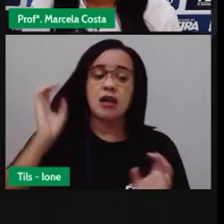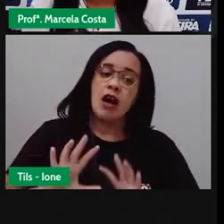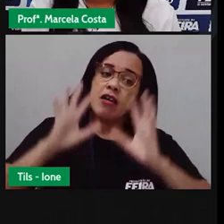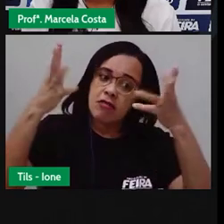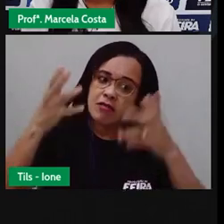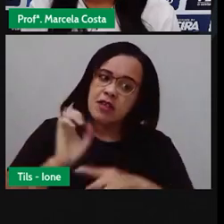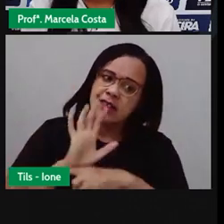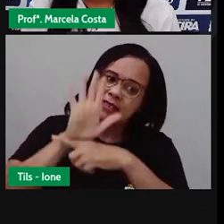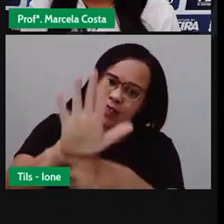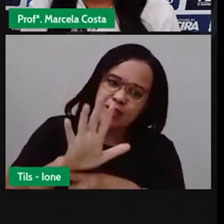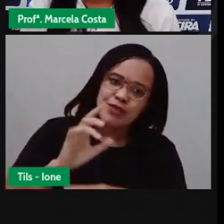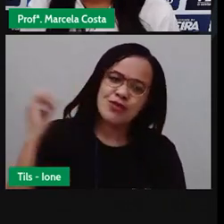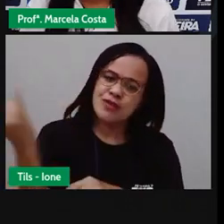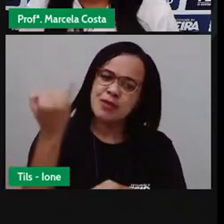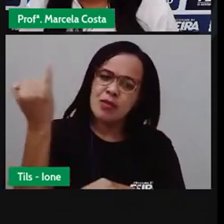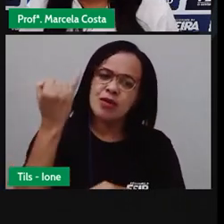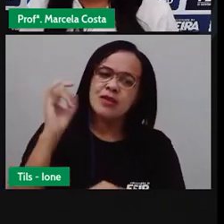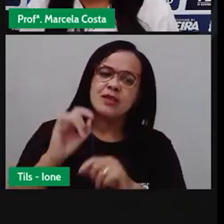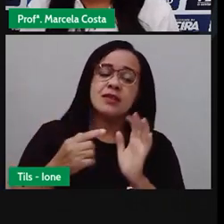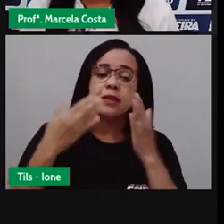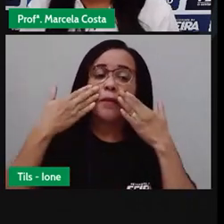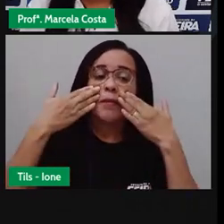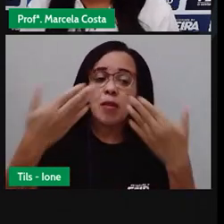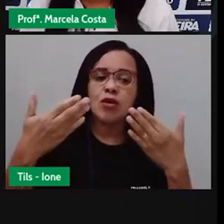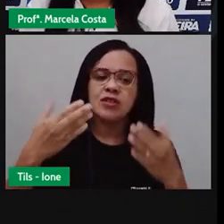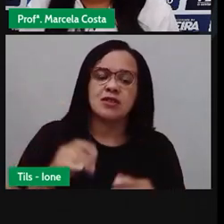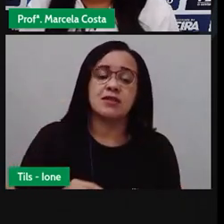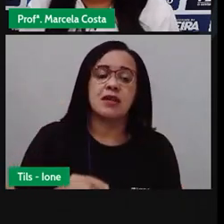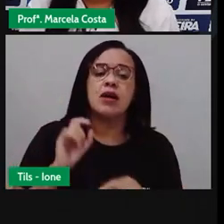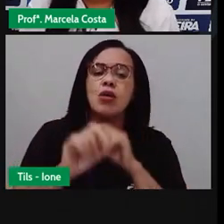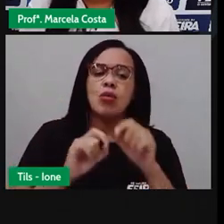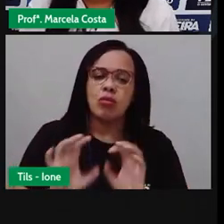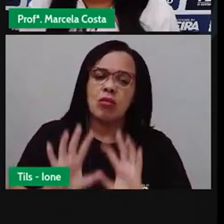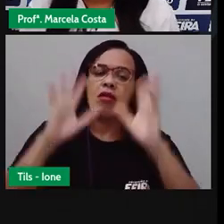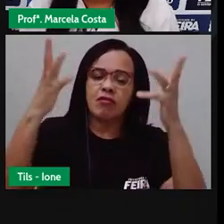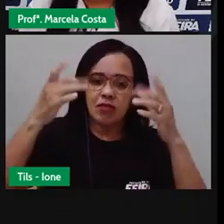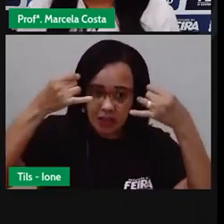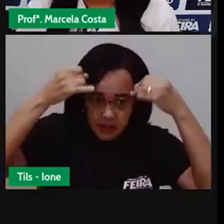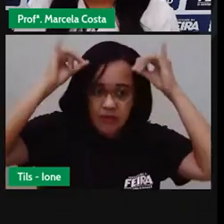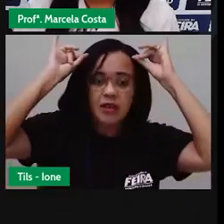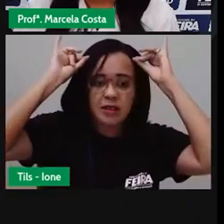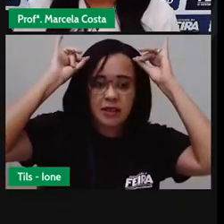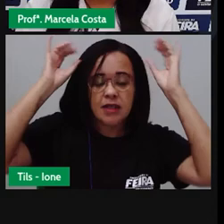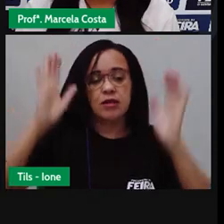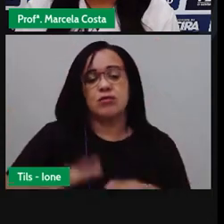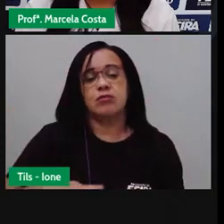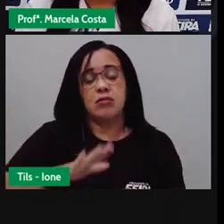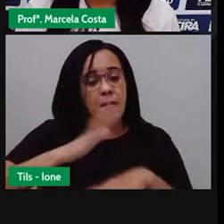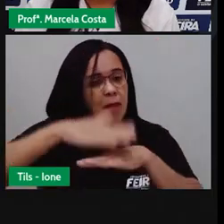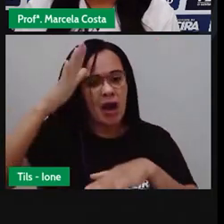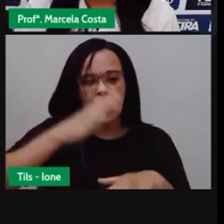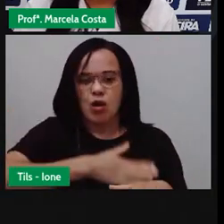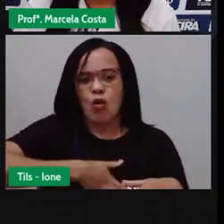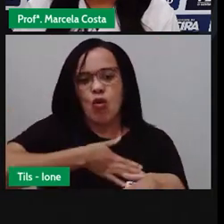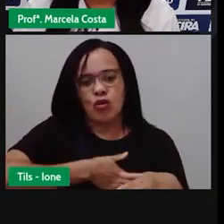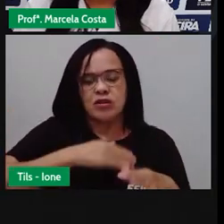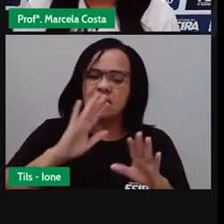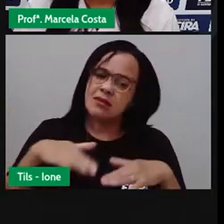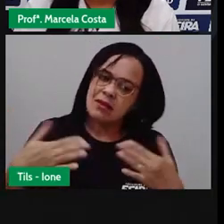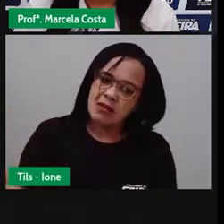importância do Vaquê para a nossa cidade. Então, é isso, eu sou ferência